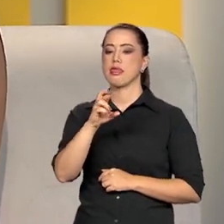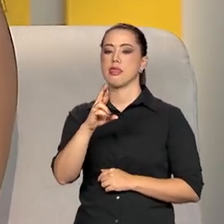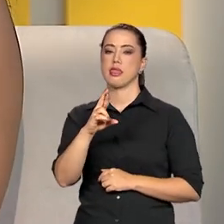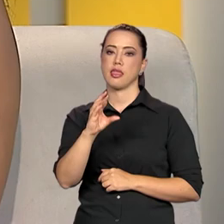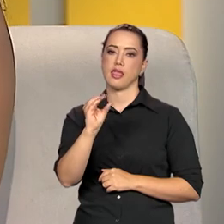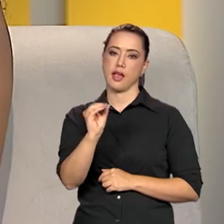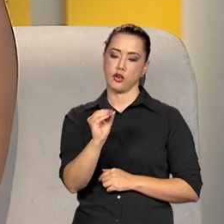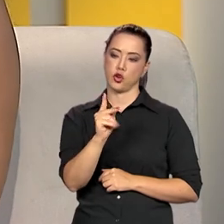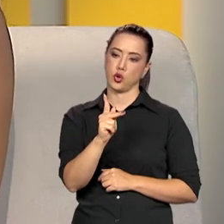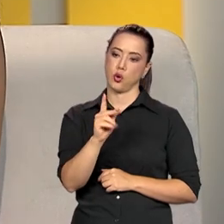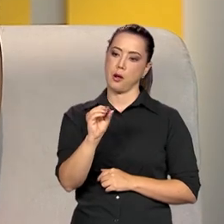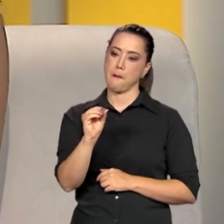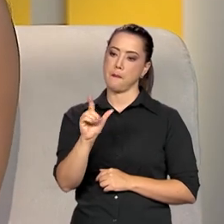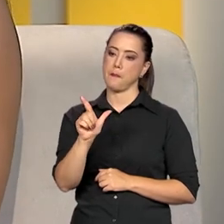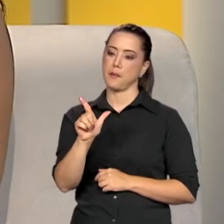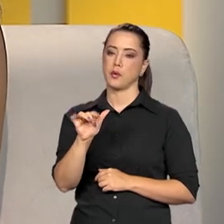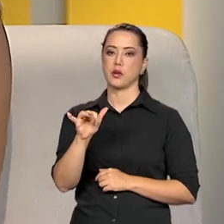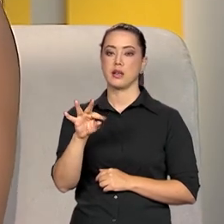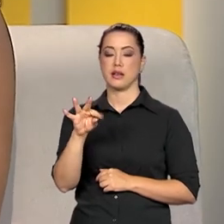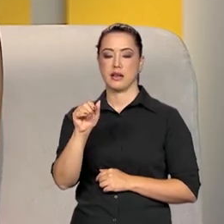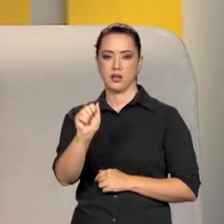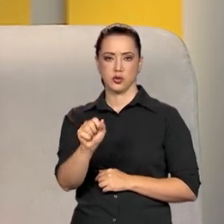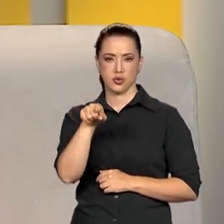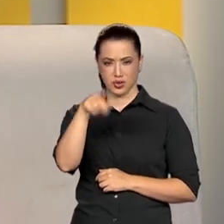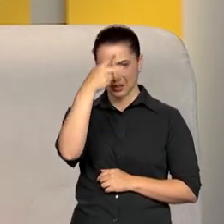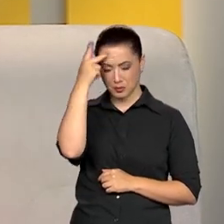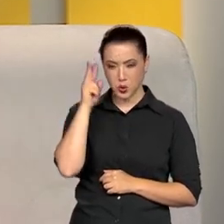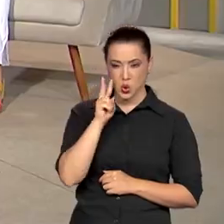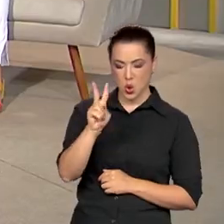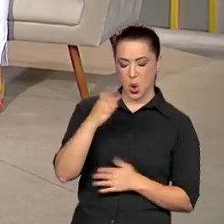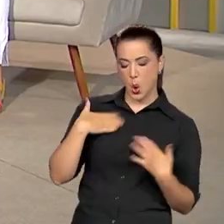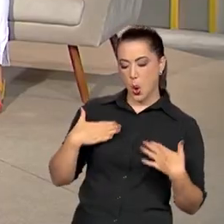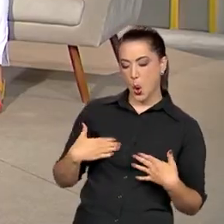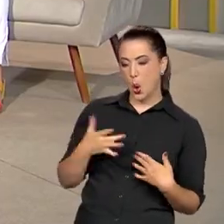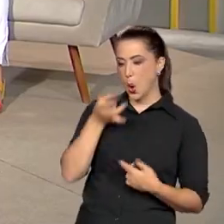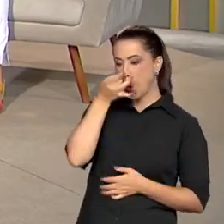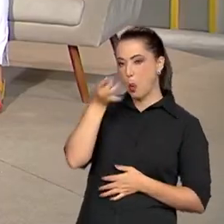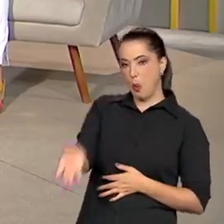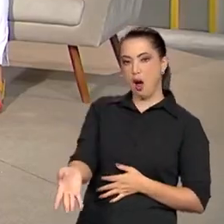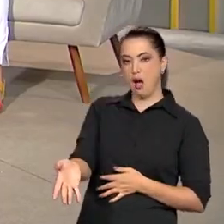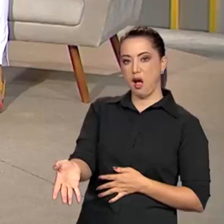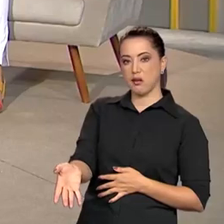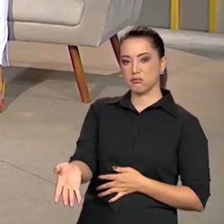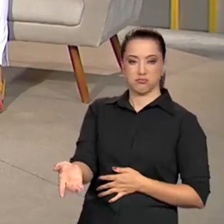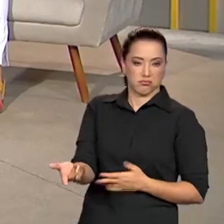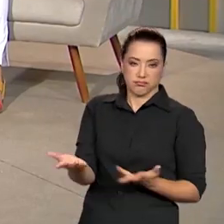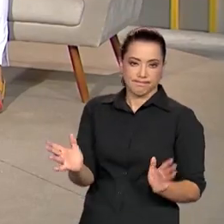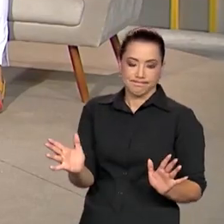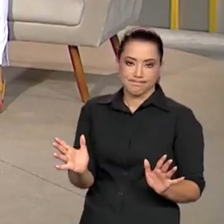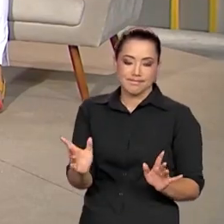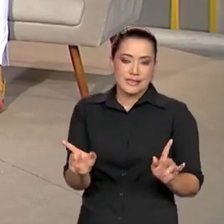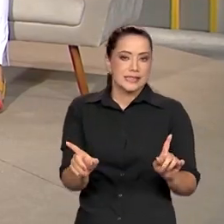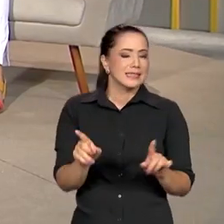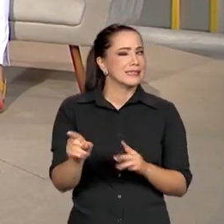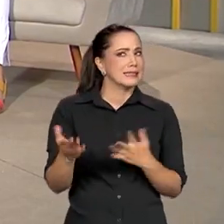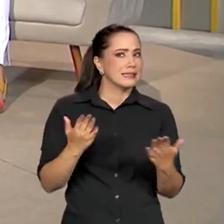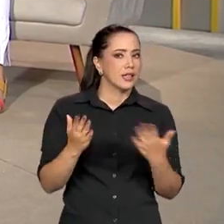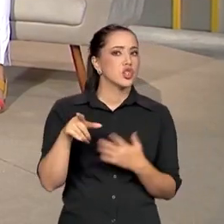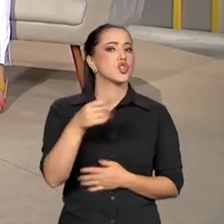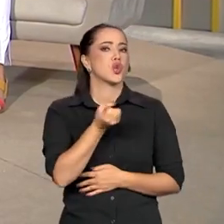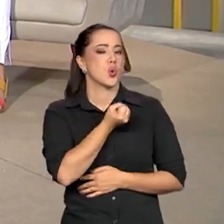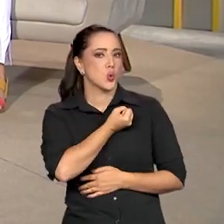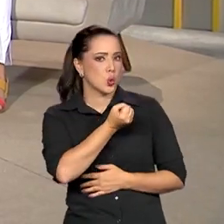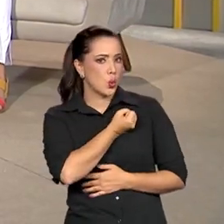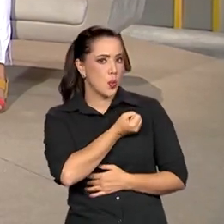onde as pessoas acham que os nossos corpos são descartáveis. E aí a gente tem aí um número